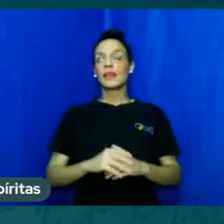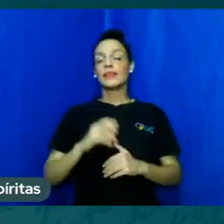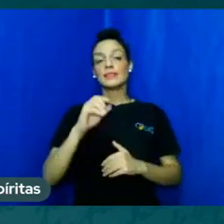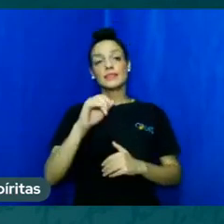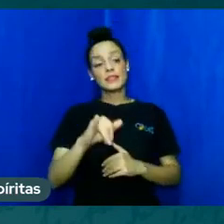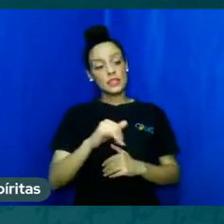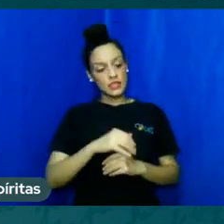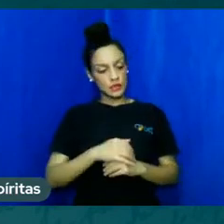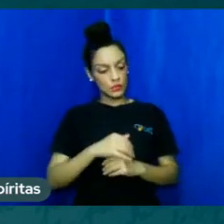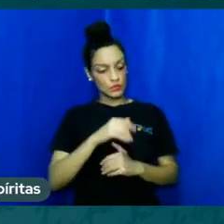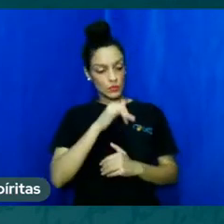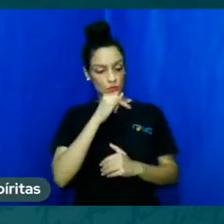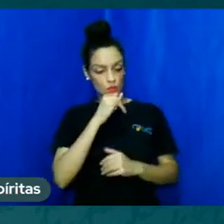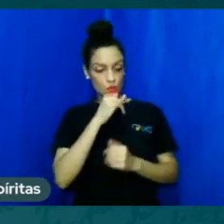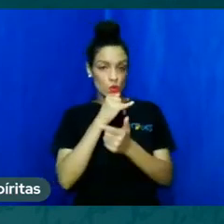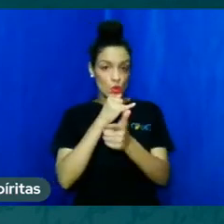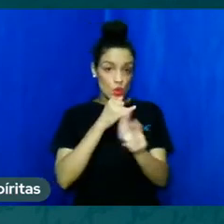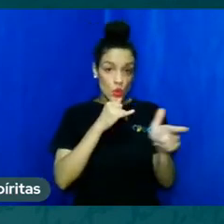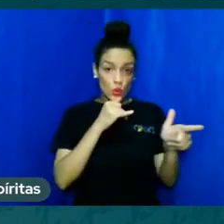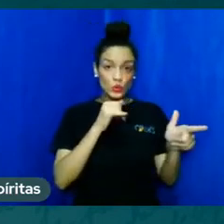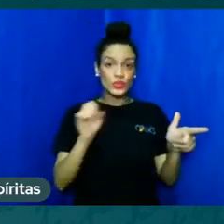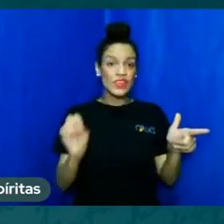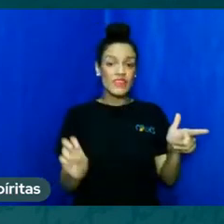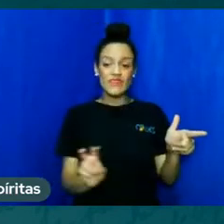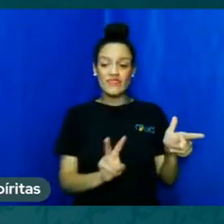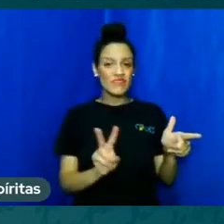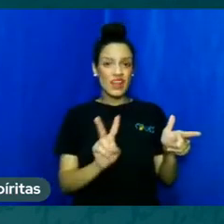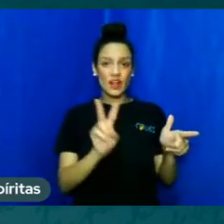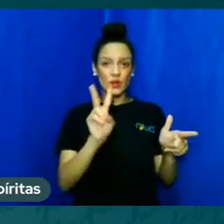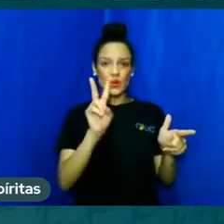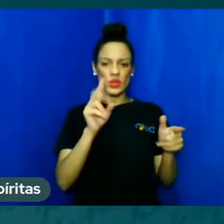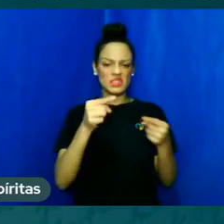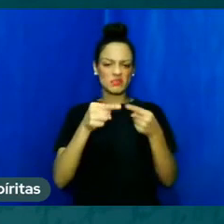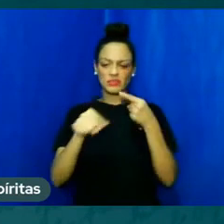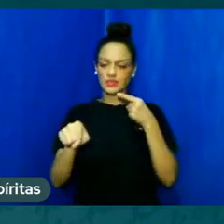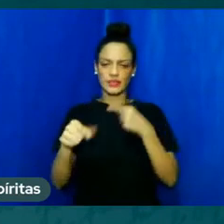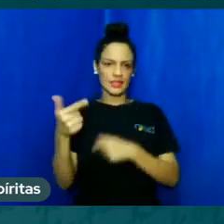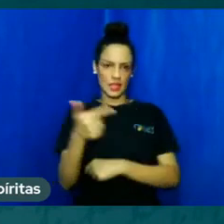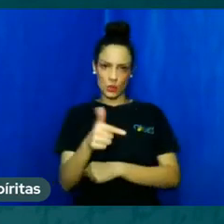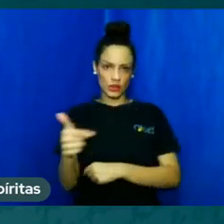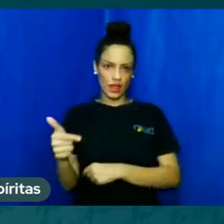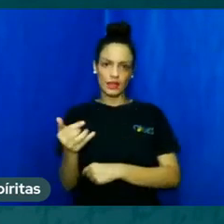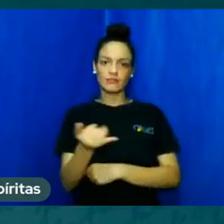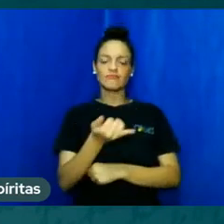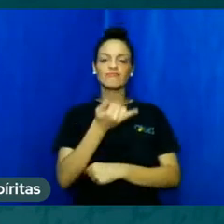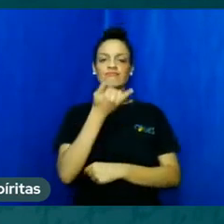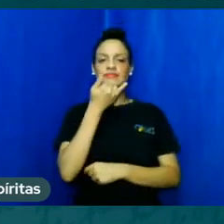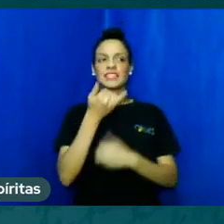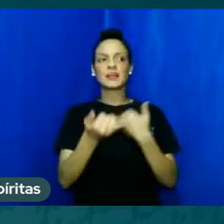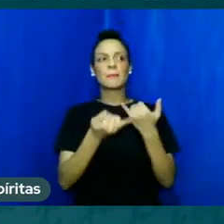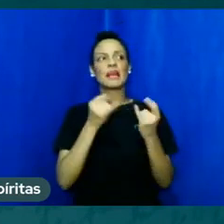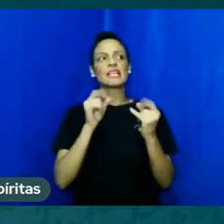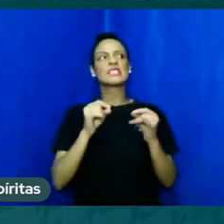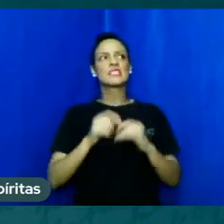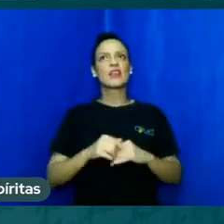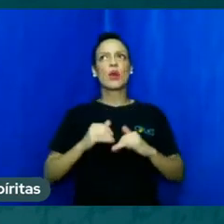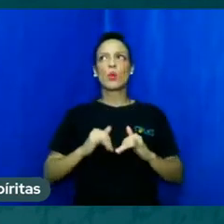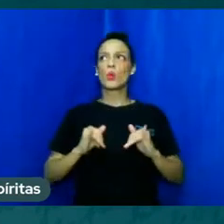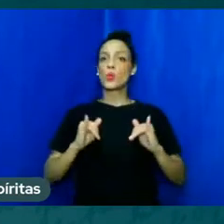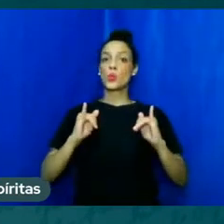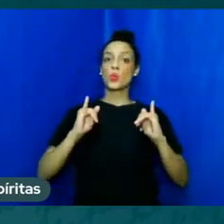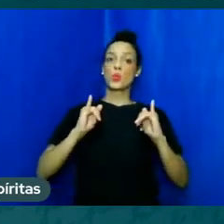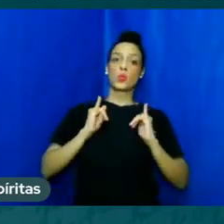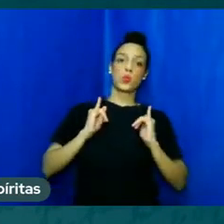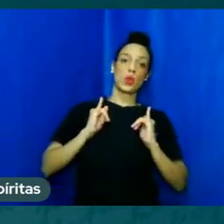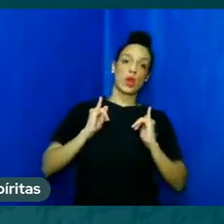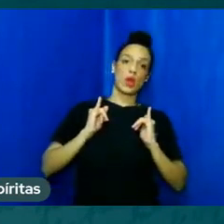valores consolidados, para eles é muito confortável, né? Eu não preciso arcar